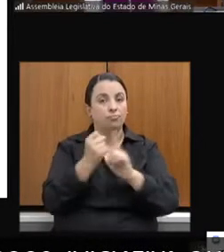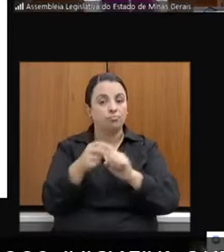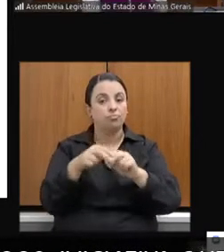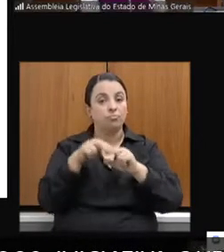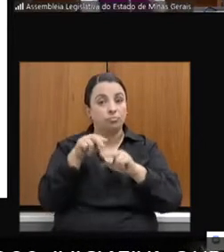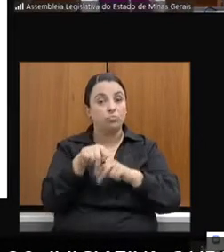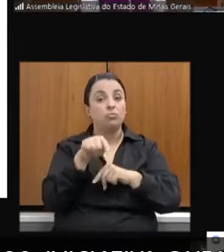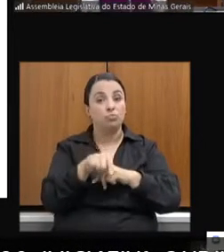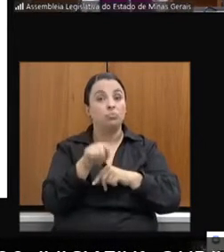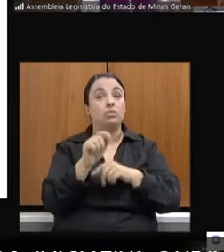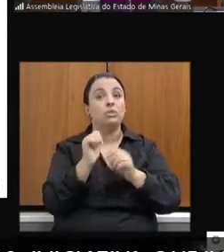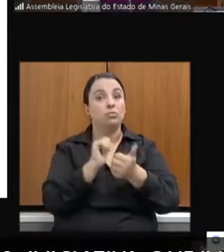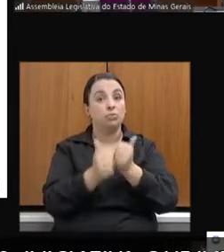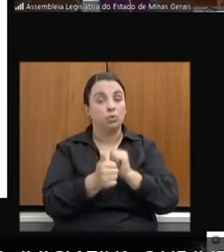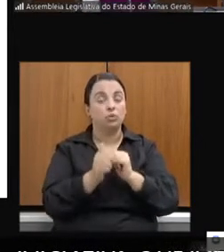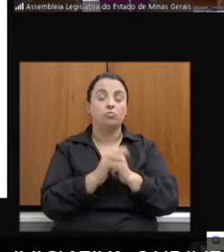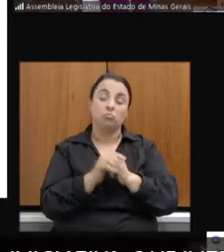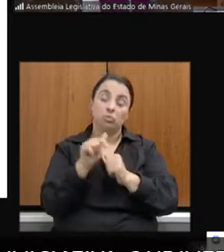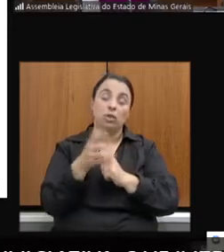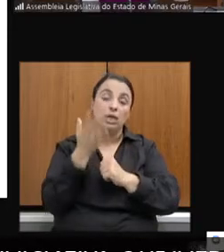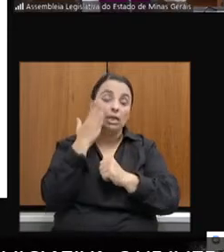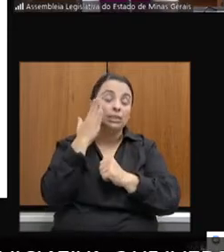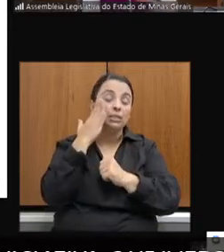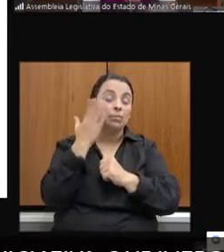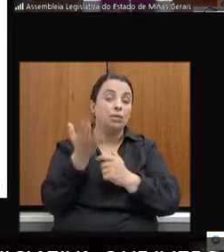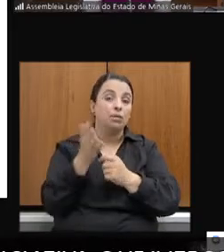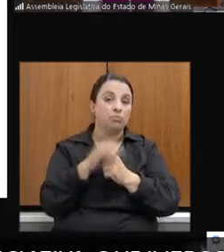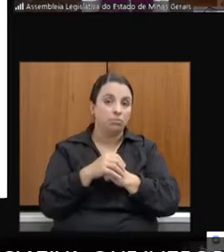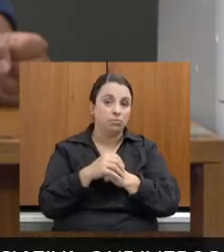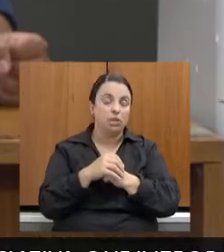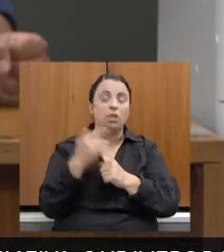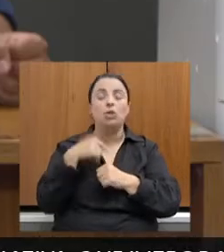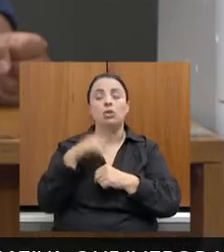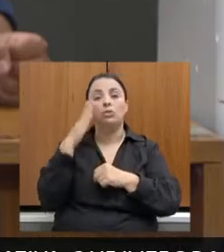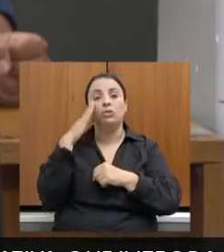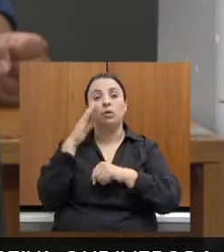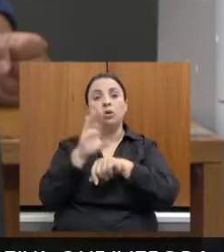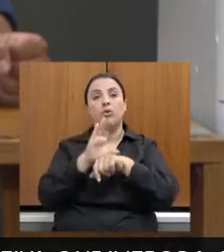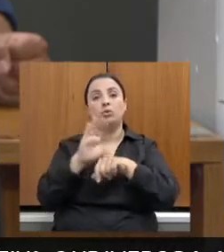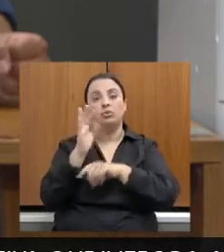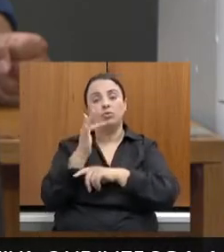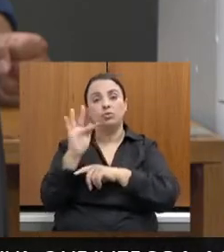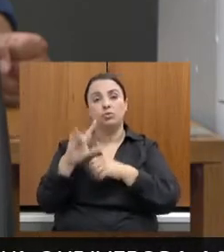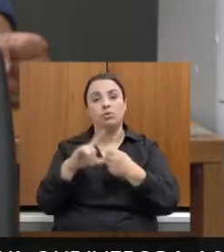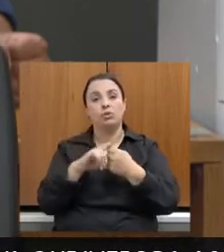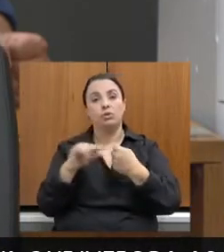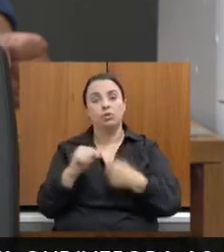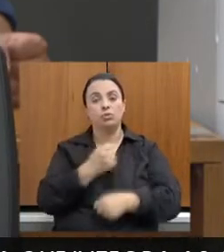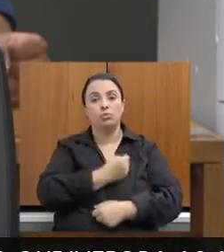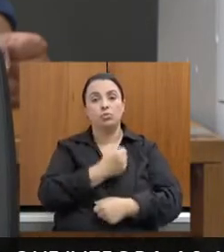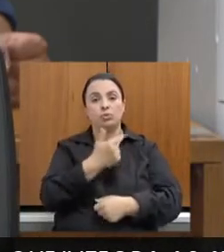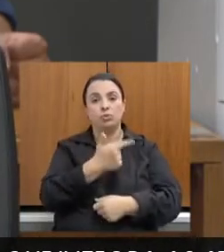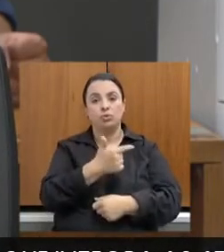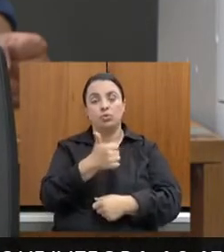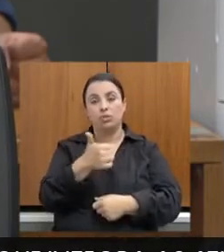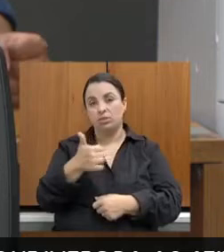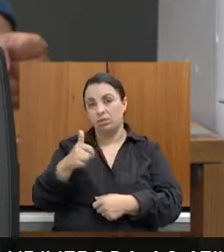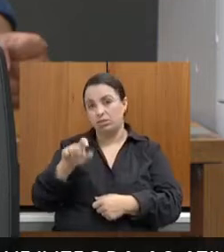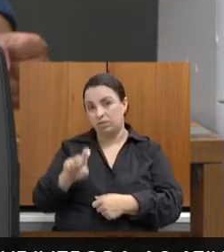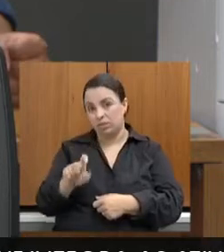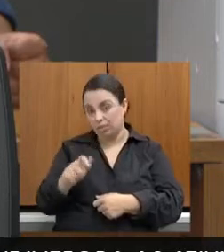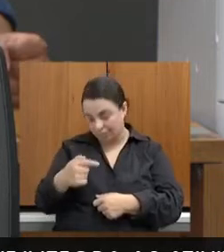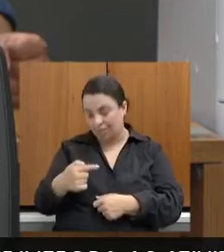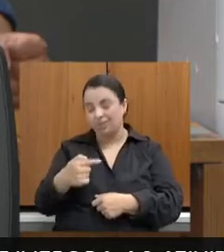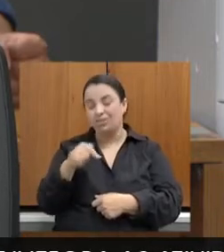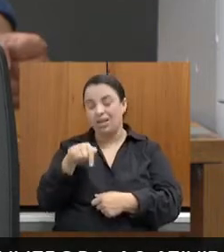gostaria de responder. E aí, como a gente sabe, a Constituição Federal, no artigo 217, ela é clara de que